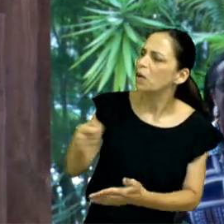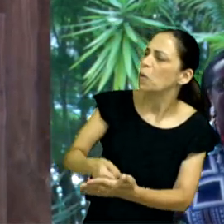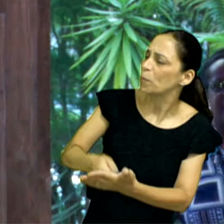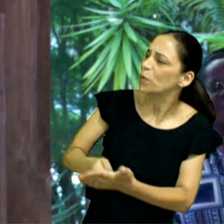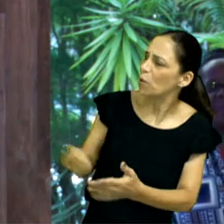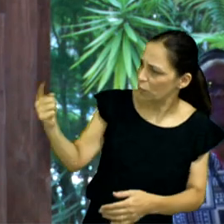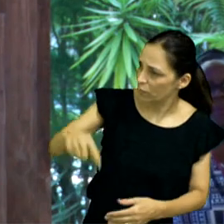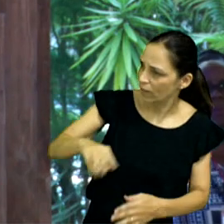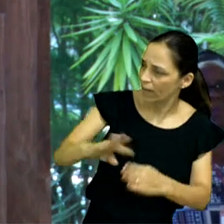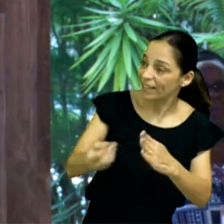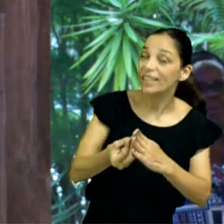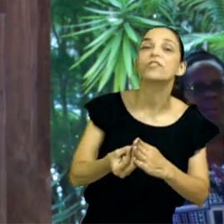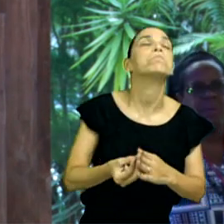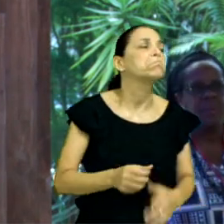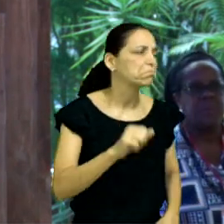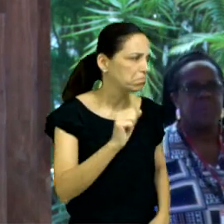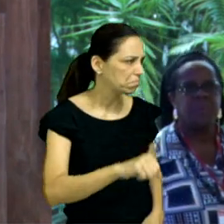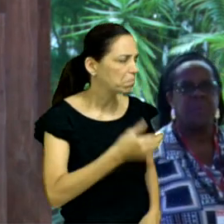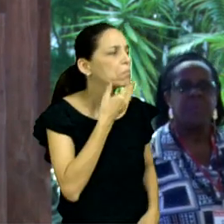Não é?